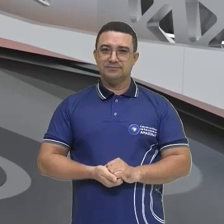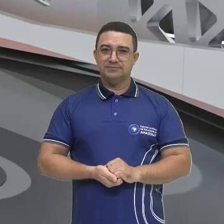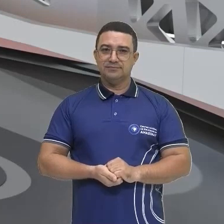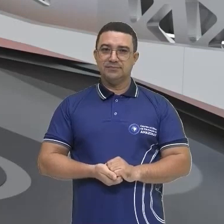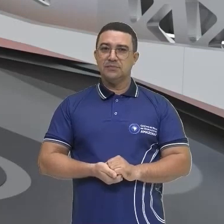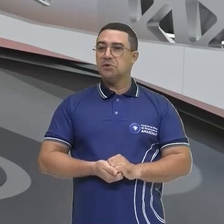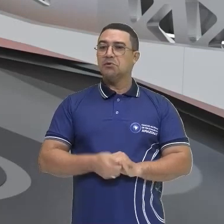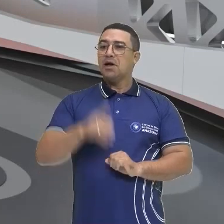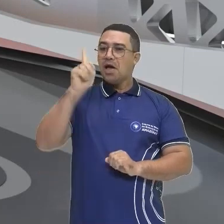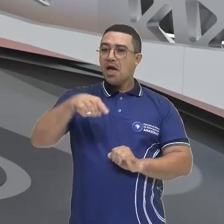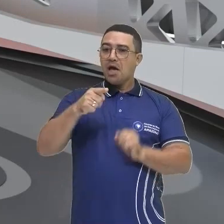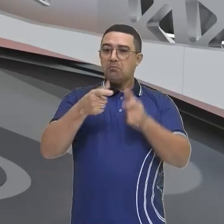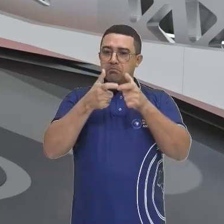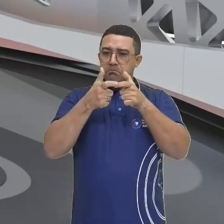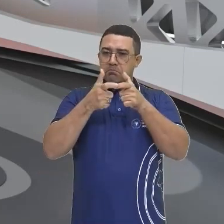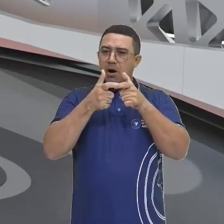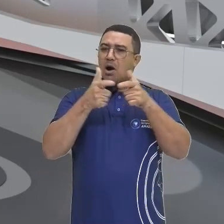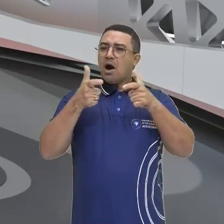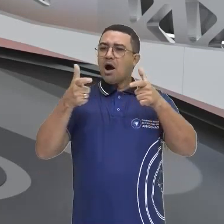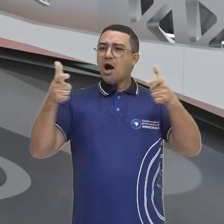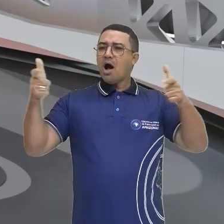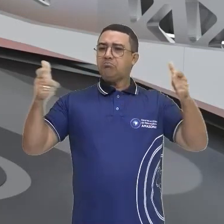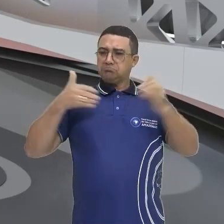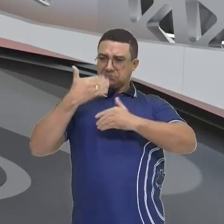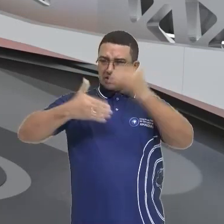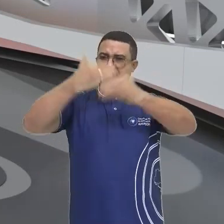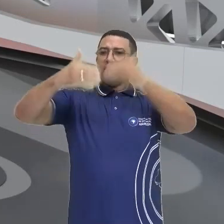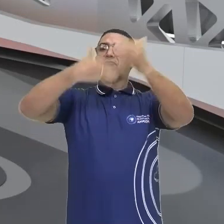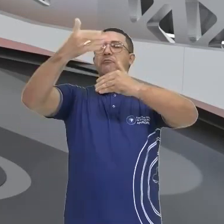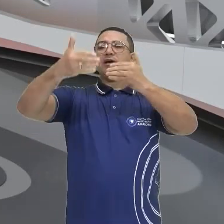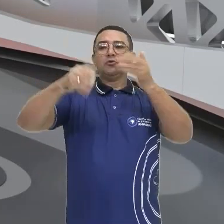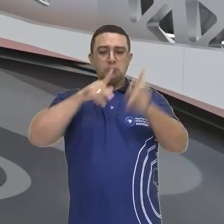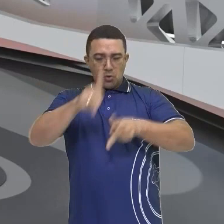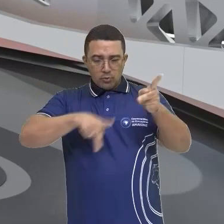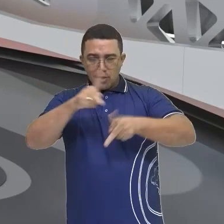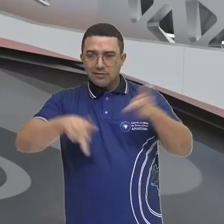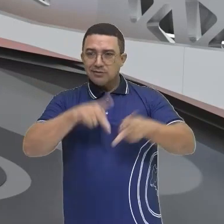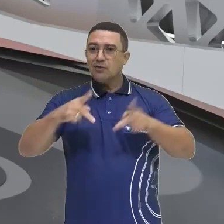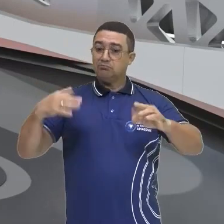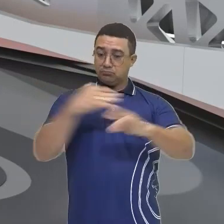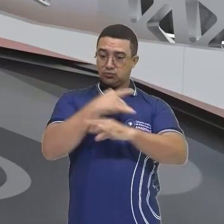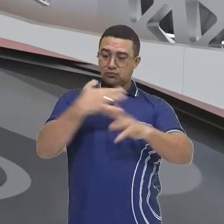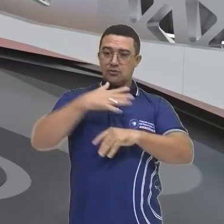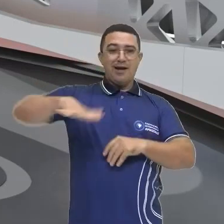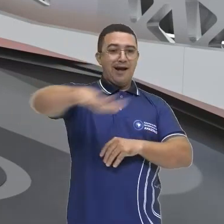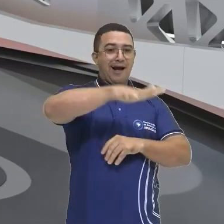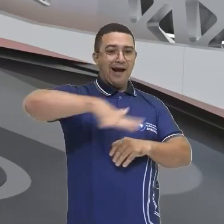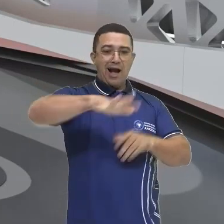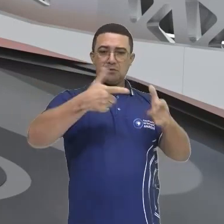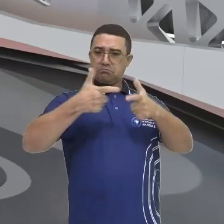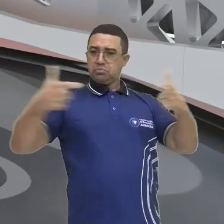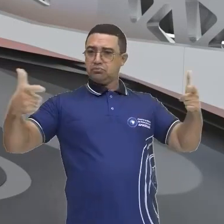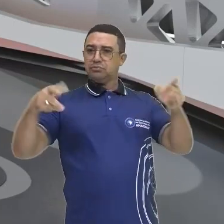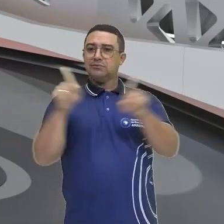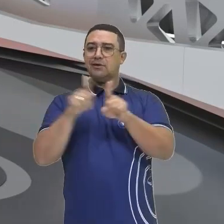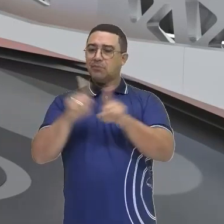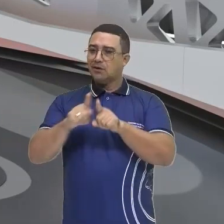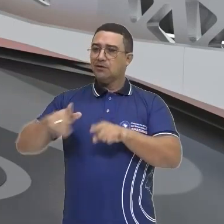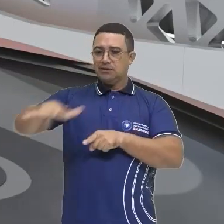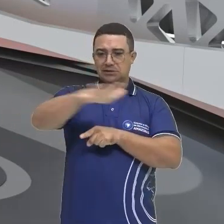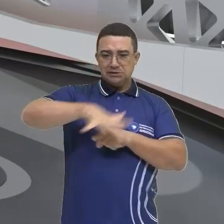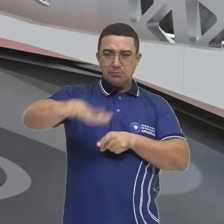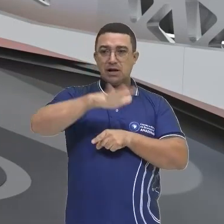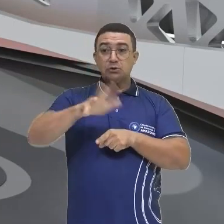Urbanização é o crescimento das cidades, tanto em população quanto em extensão territorial. É o processo em que o espaço rural